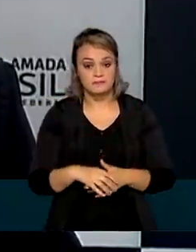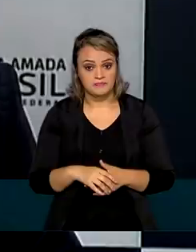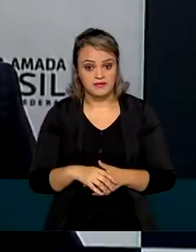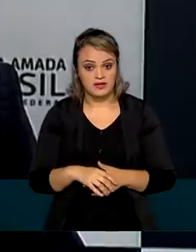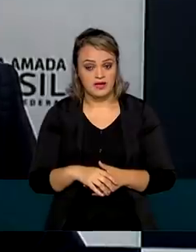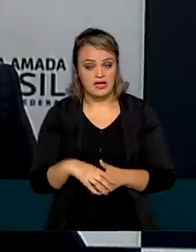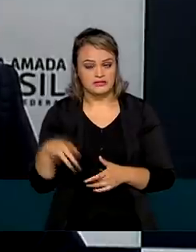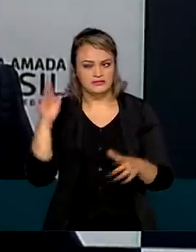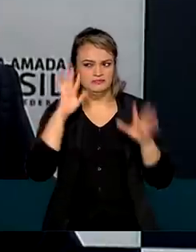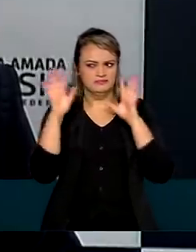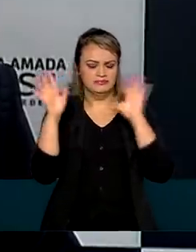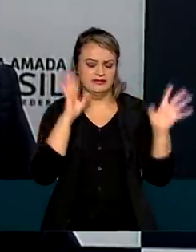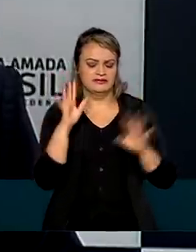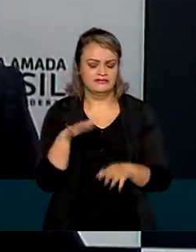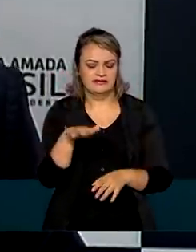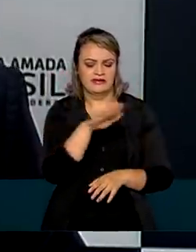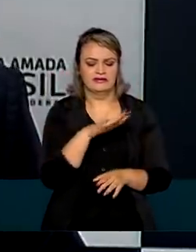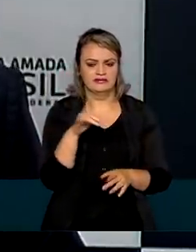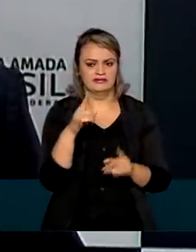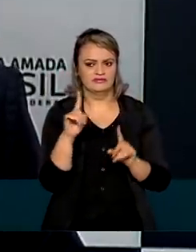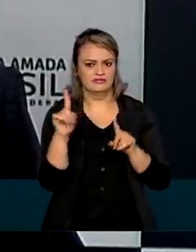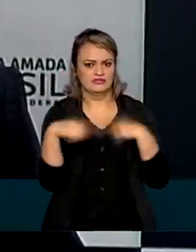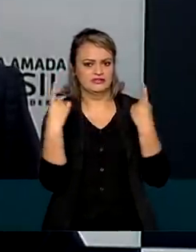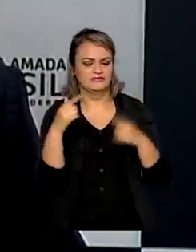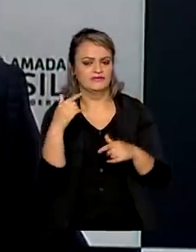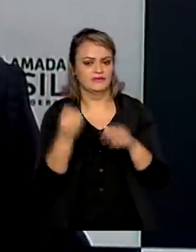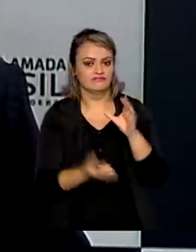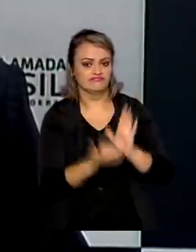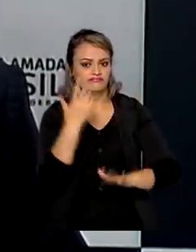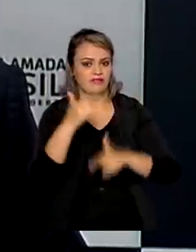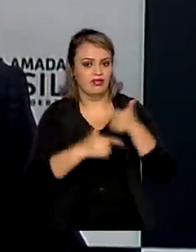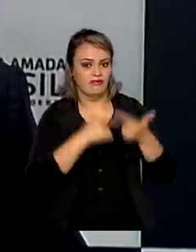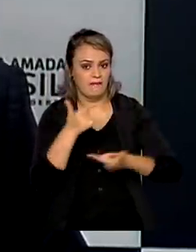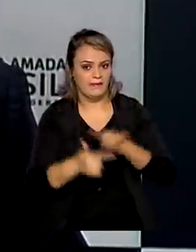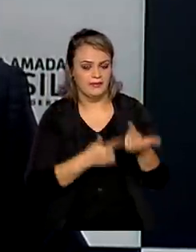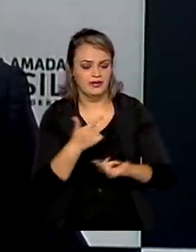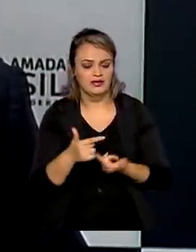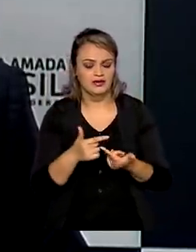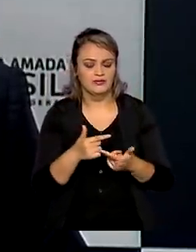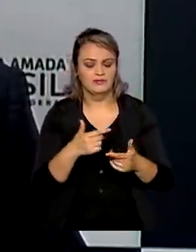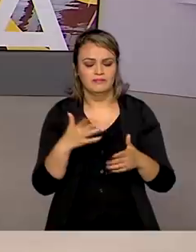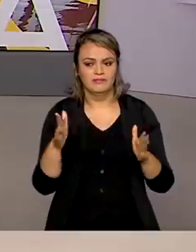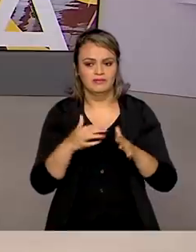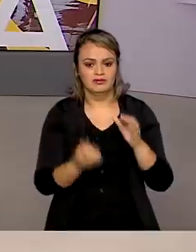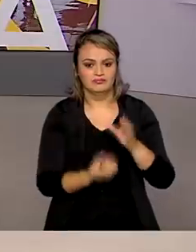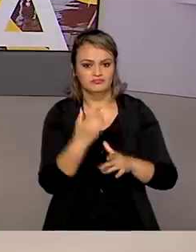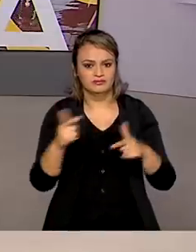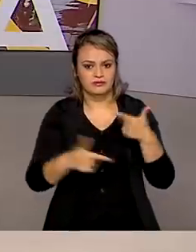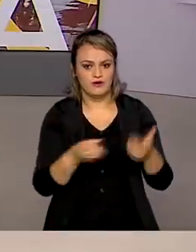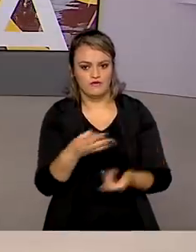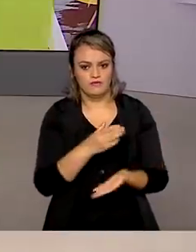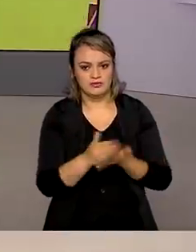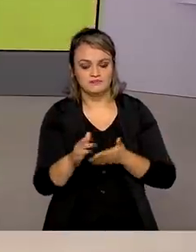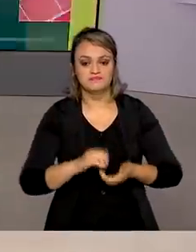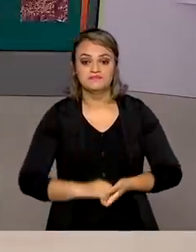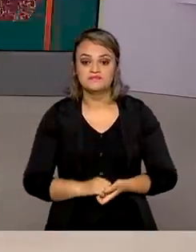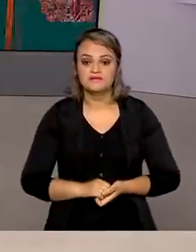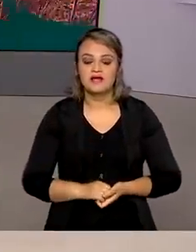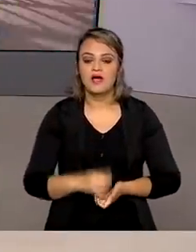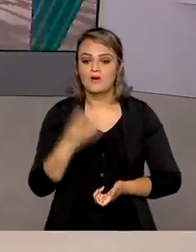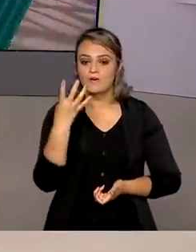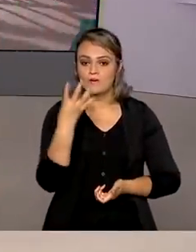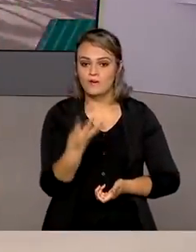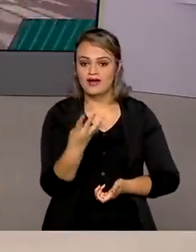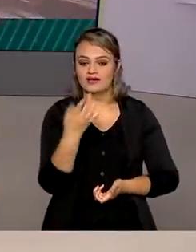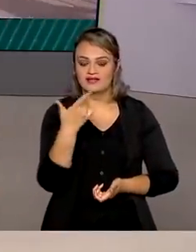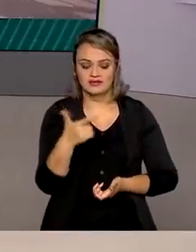numa situação onde o nosso desafio passa a ser o emprego, a quantidade de empregos vão ser gerados. E olha, dos 42